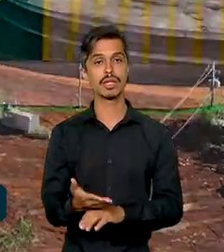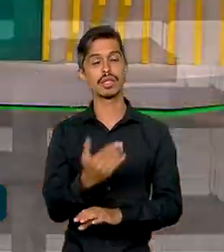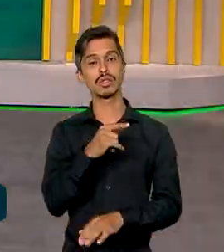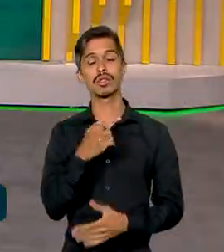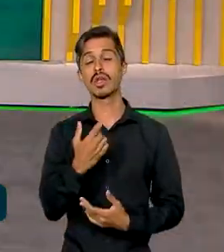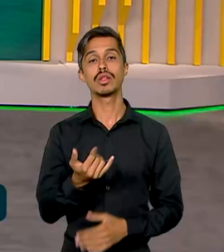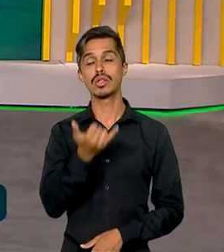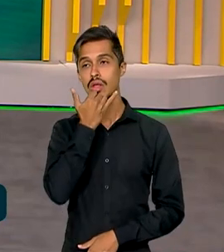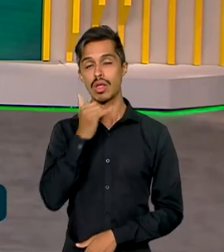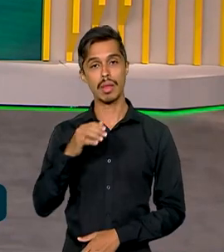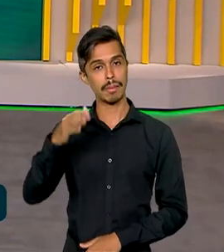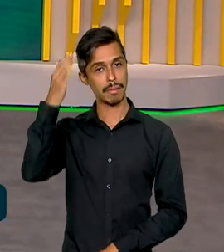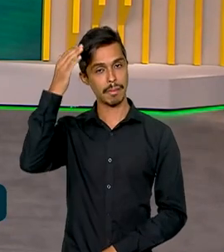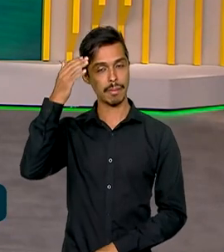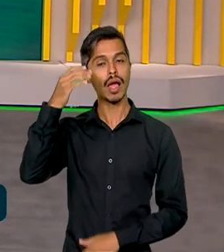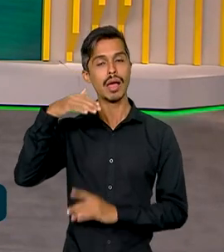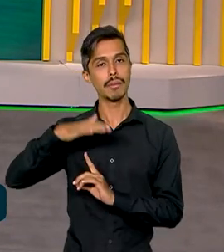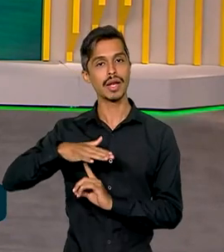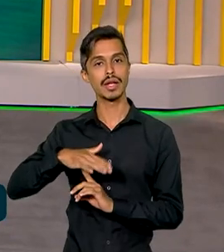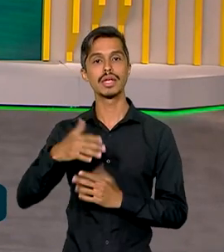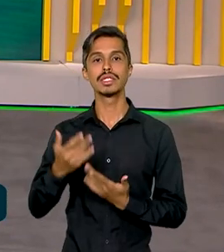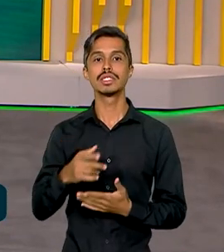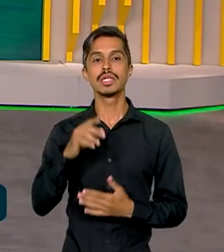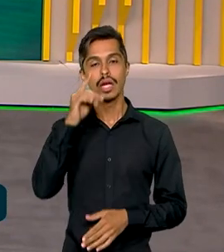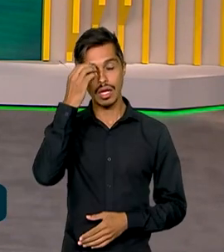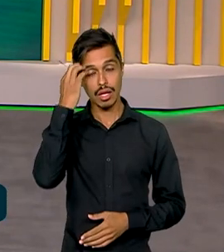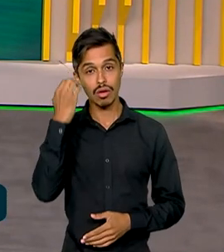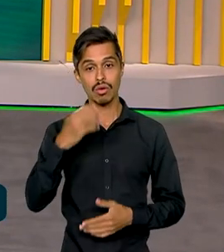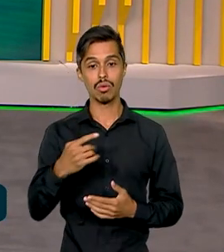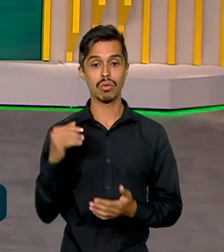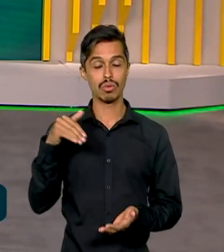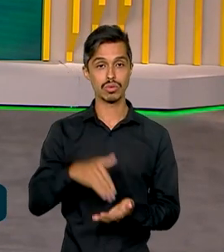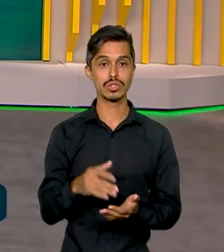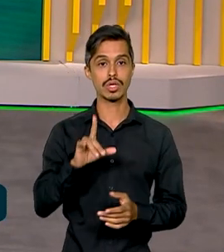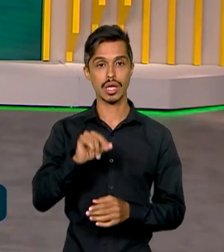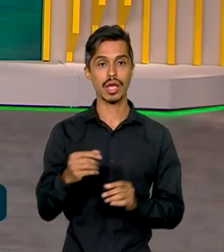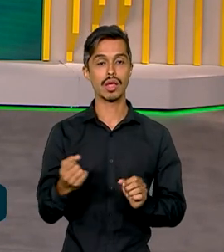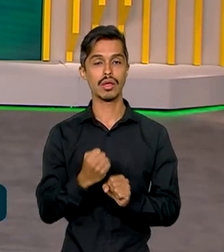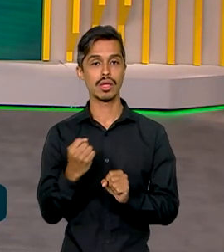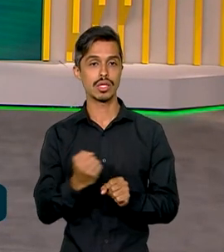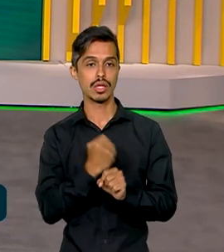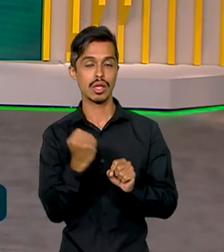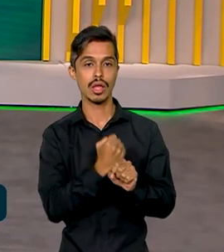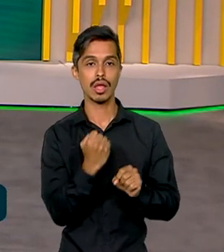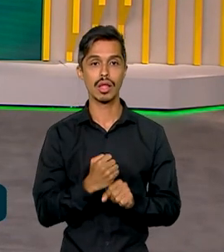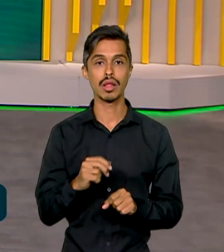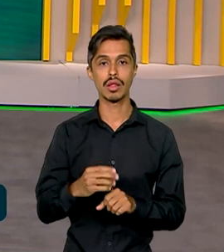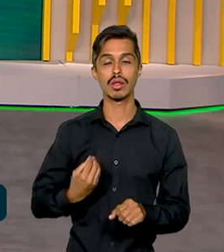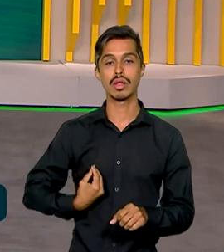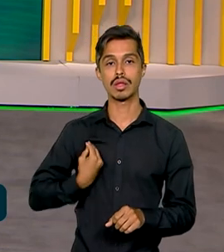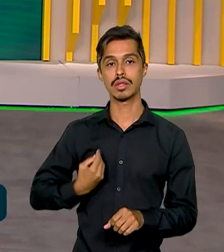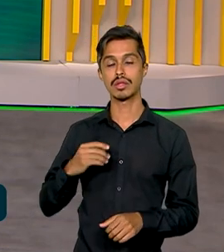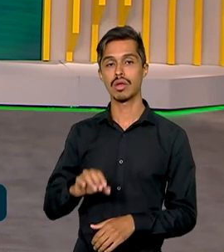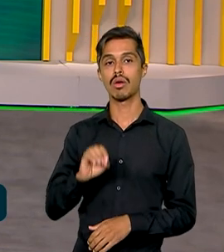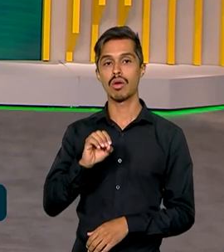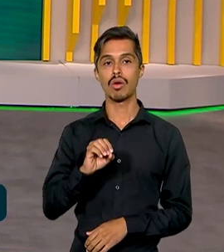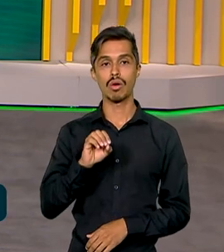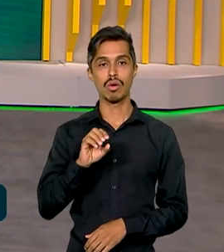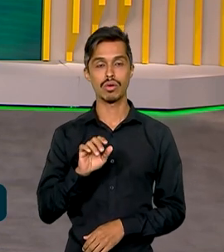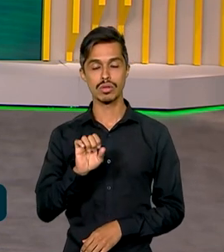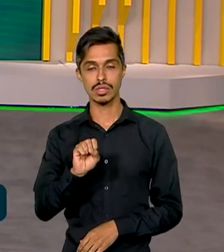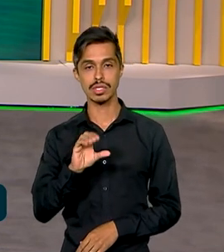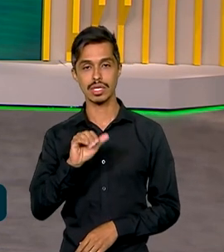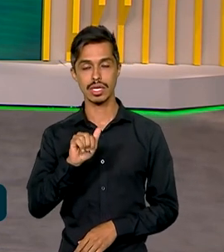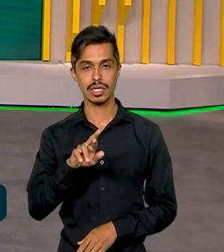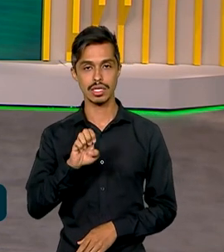O projeto do campus foi o último assinado em vida pelo arquiteto Oscar Niemeyer. O prazo para a conclusão é